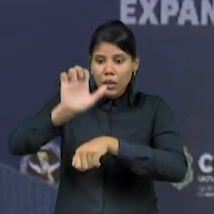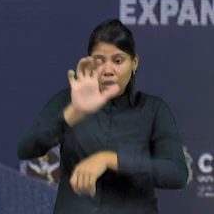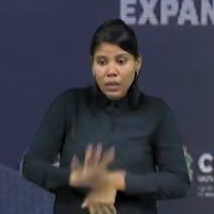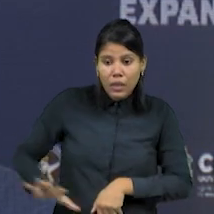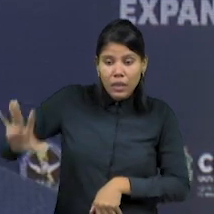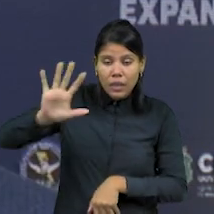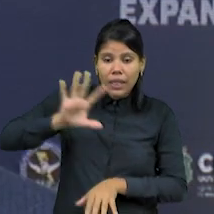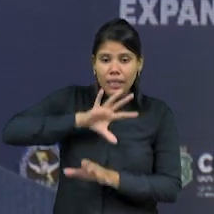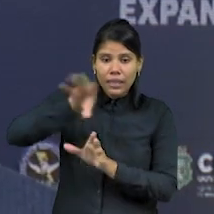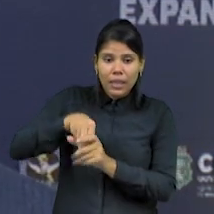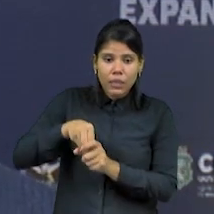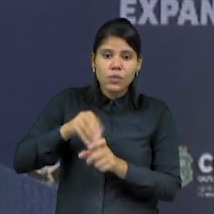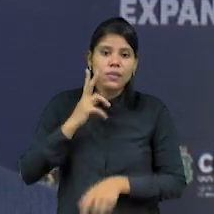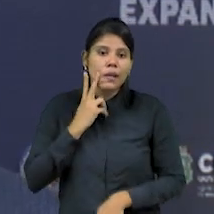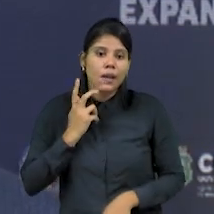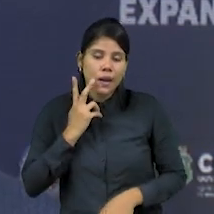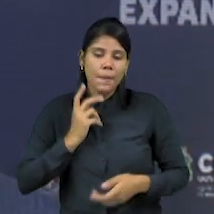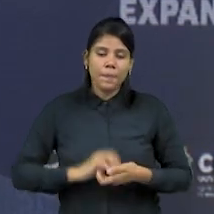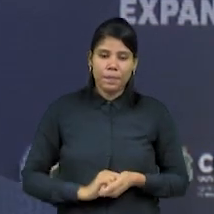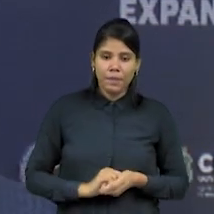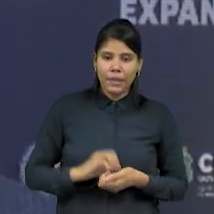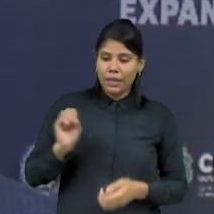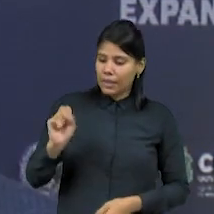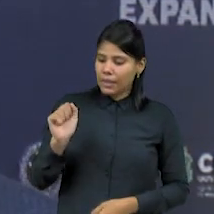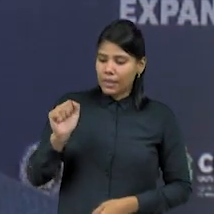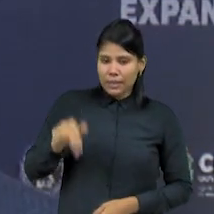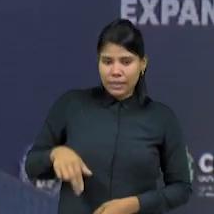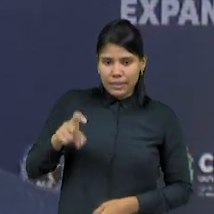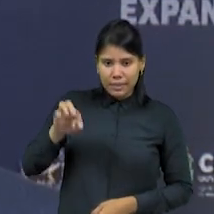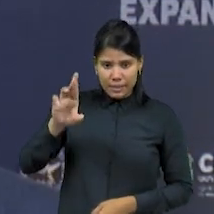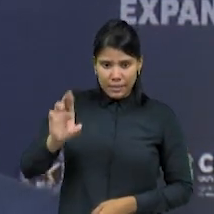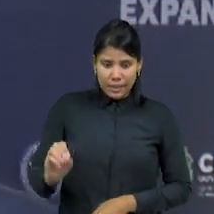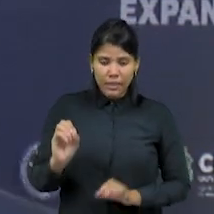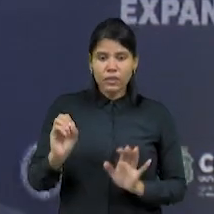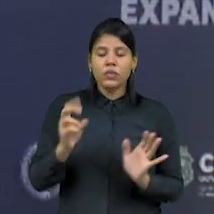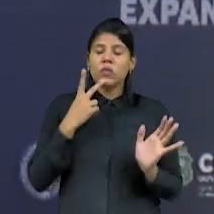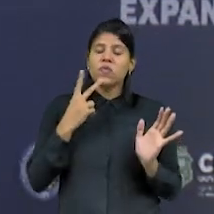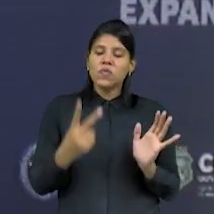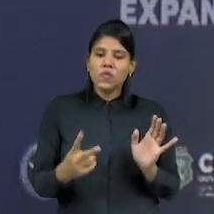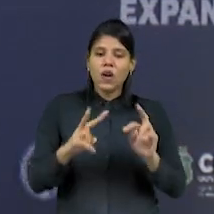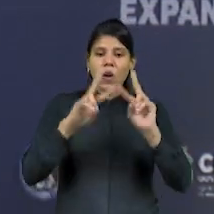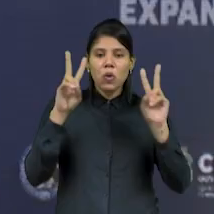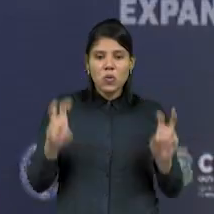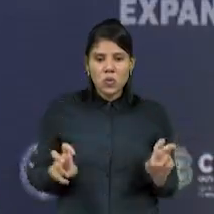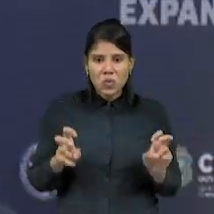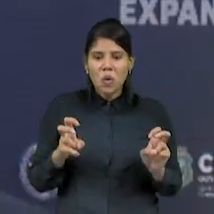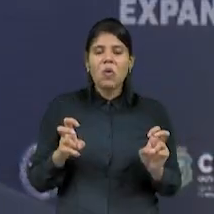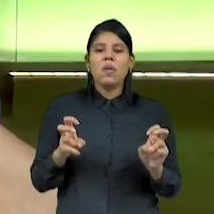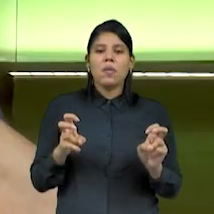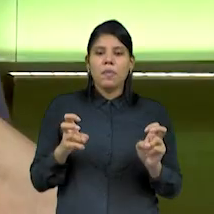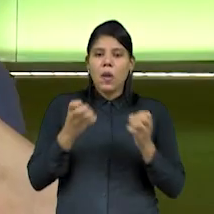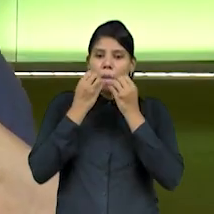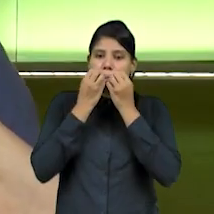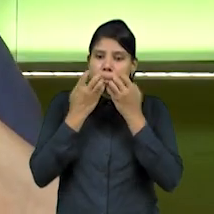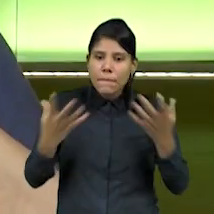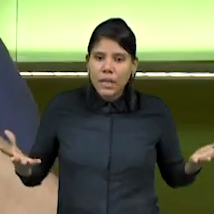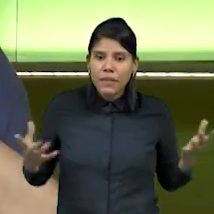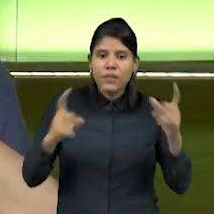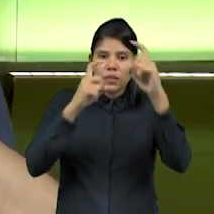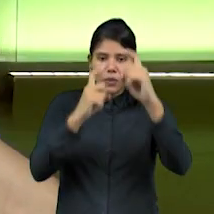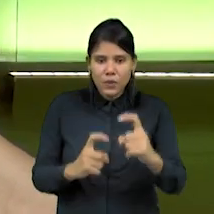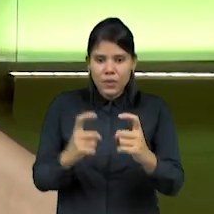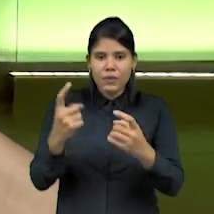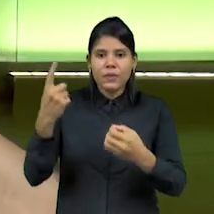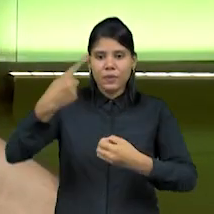Pública ressaltou os benefícios que a comunidade recebe com a chegada de um batalhão de moto-patrulhamento. O raio traz muita